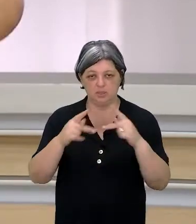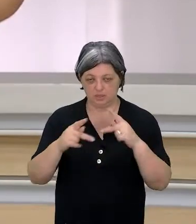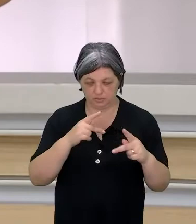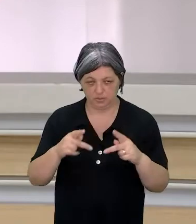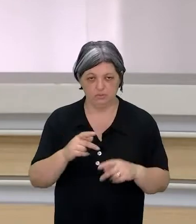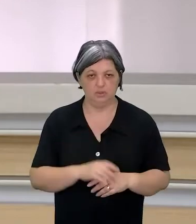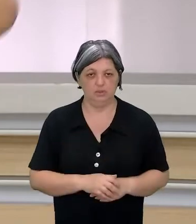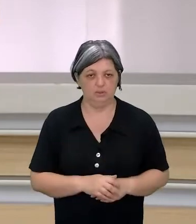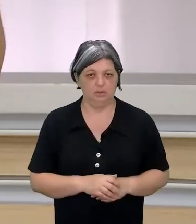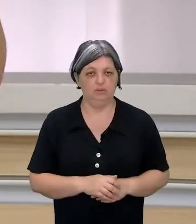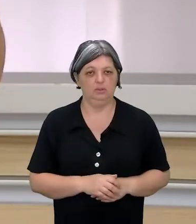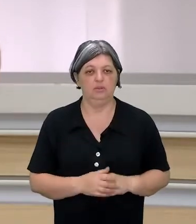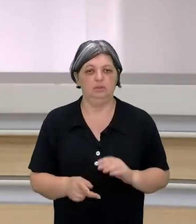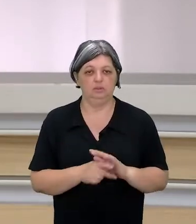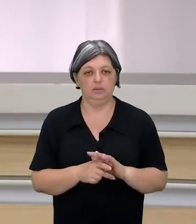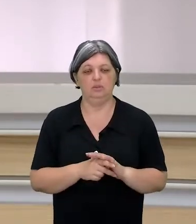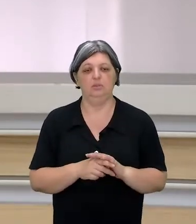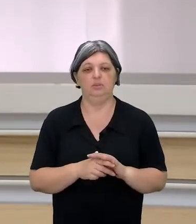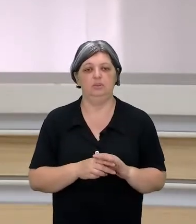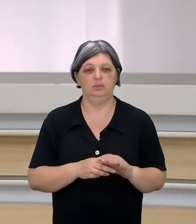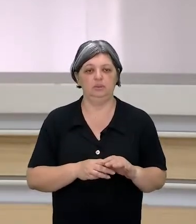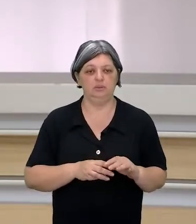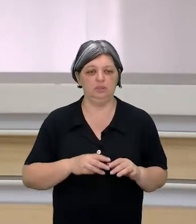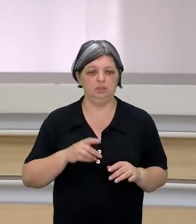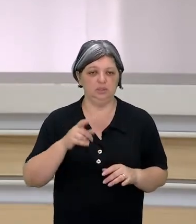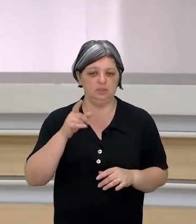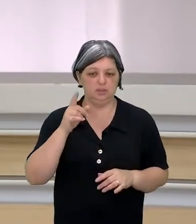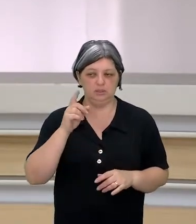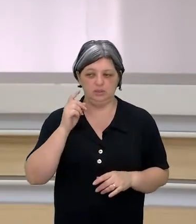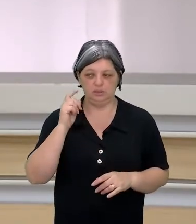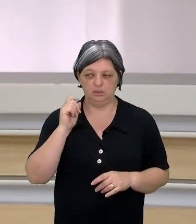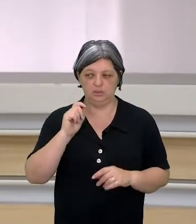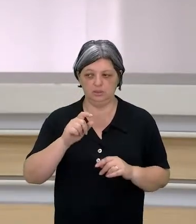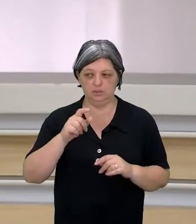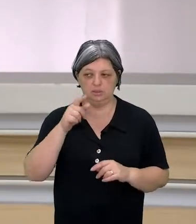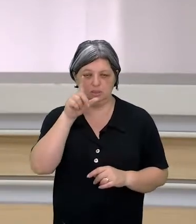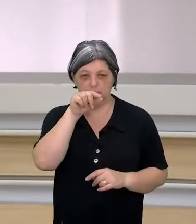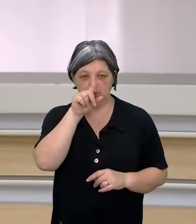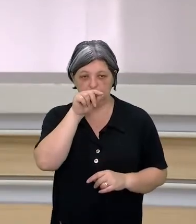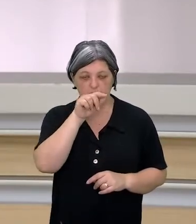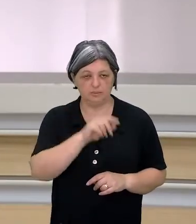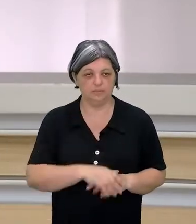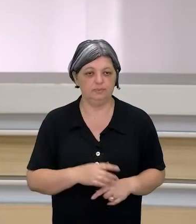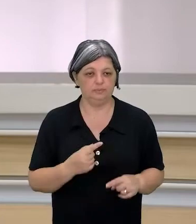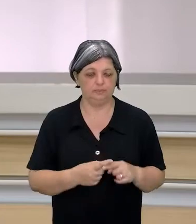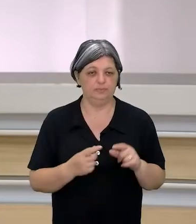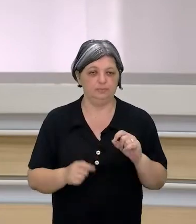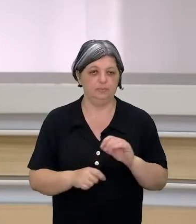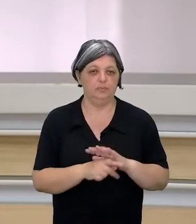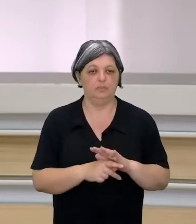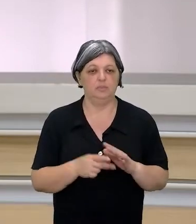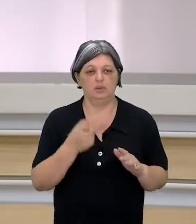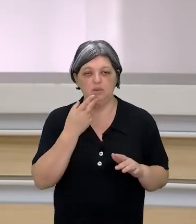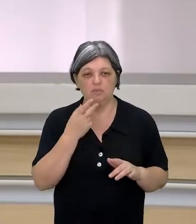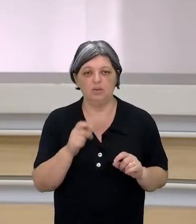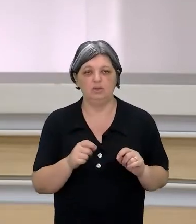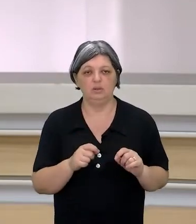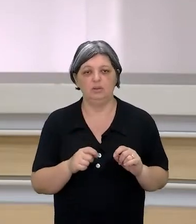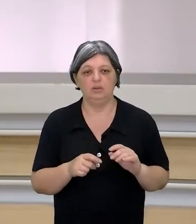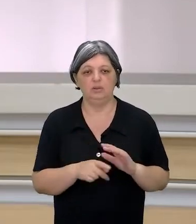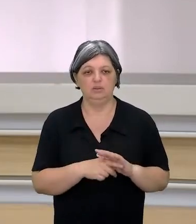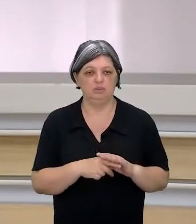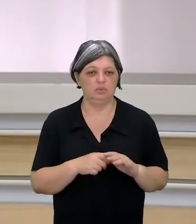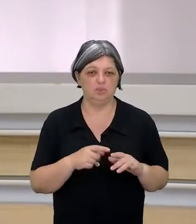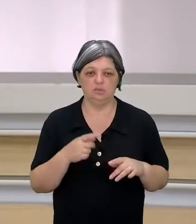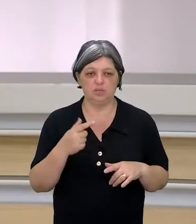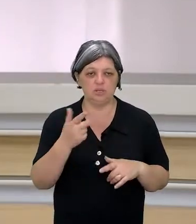streamings no nível Twitch, não streamings tipo Netflix, que você só dá play. Mas quando você fala sobre, por exemplo, os streamings, e